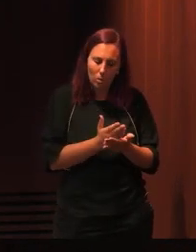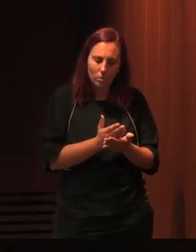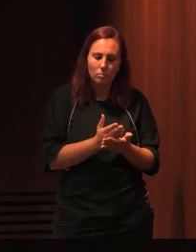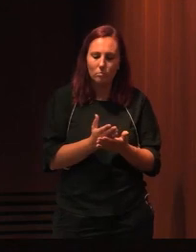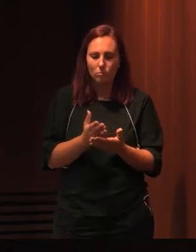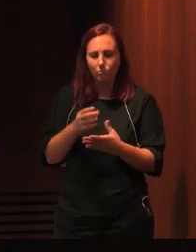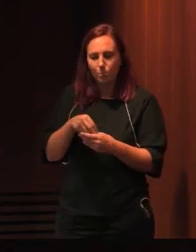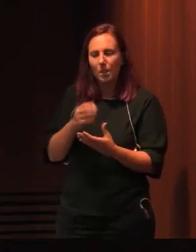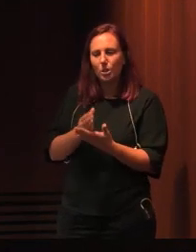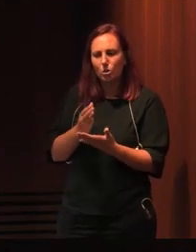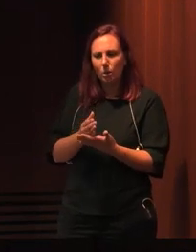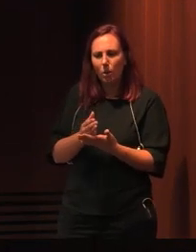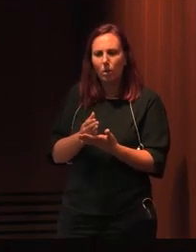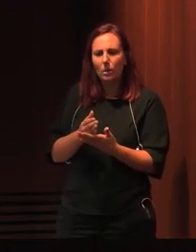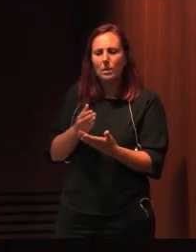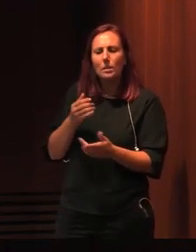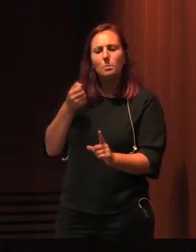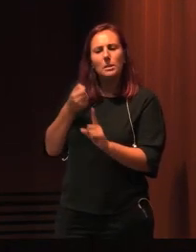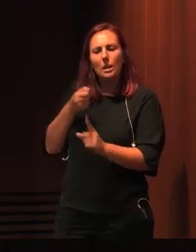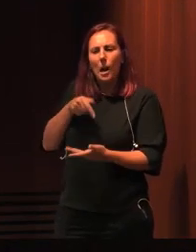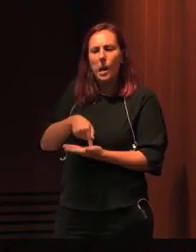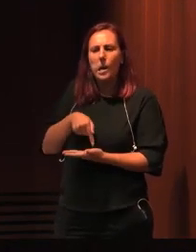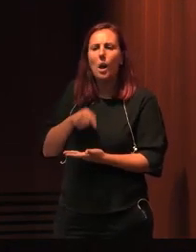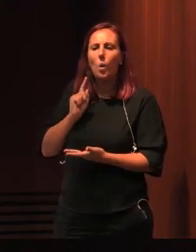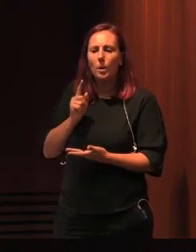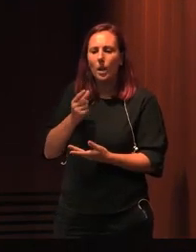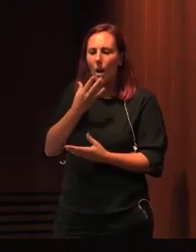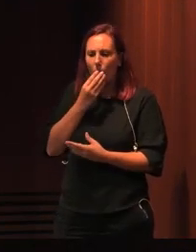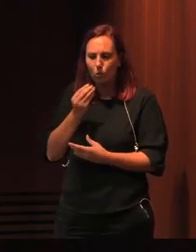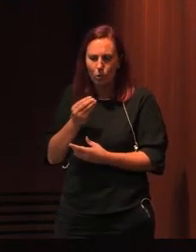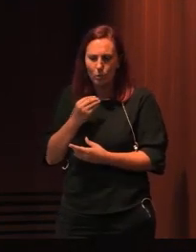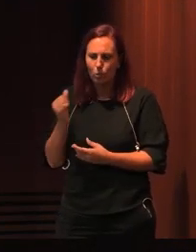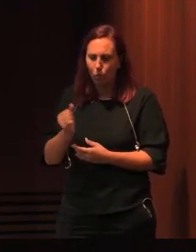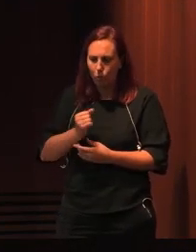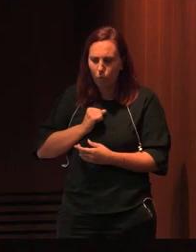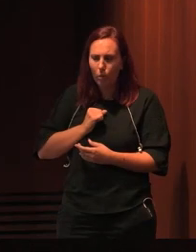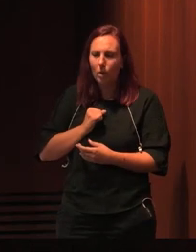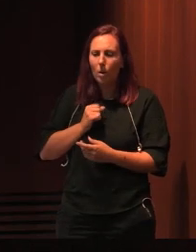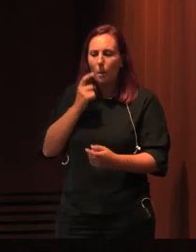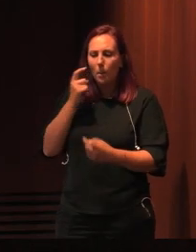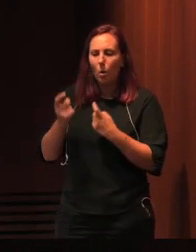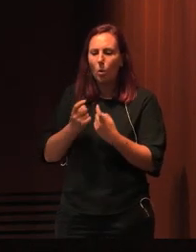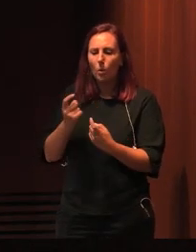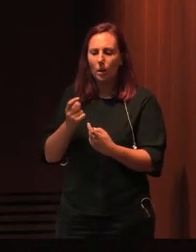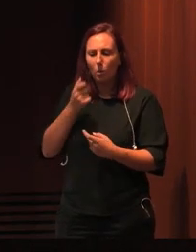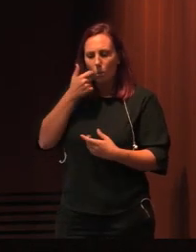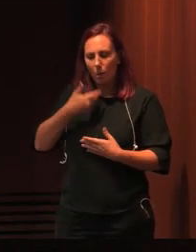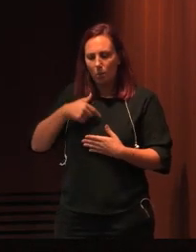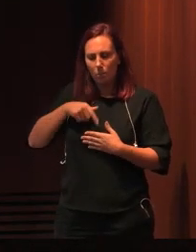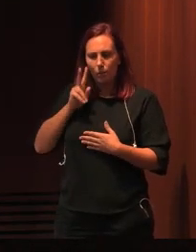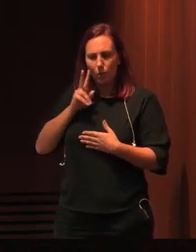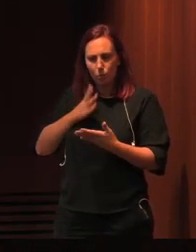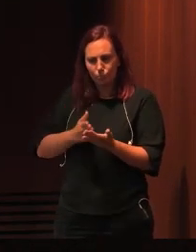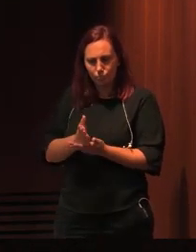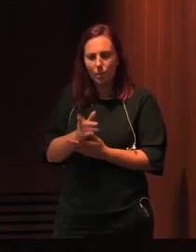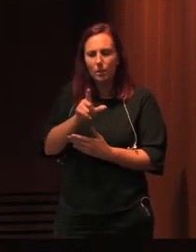a exigentíssima missão de procurar que as nossas crianças e jovens mantenham a sua humanidade e que,